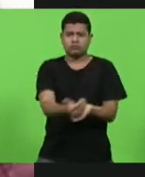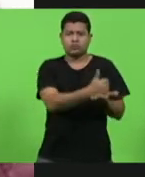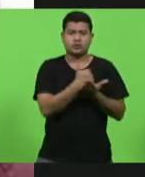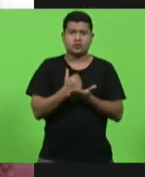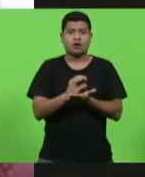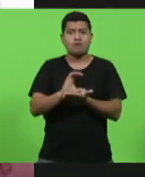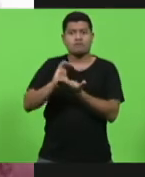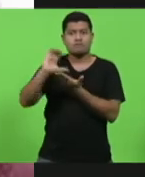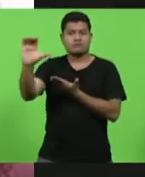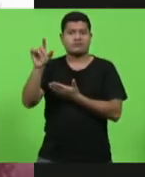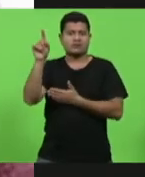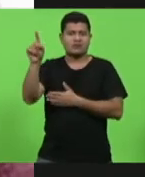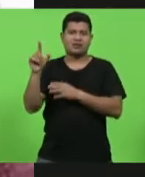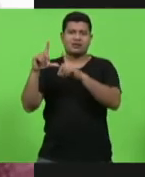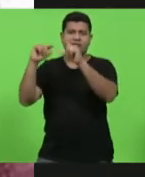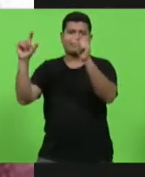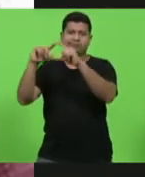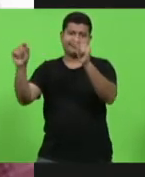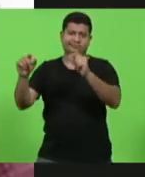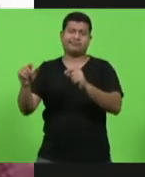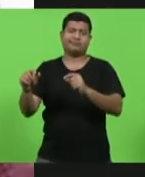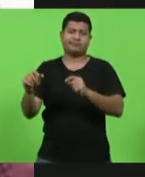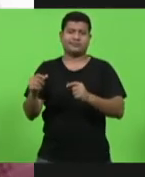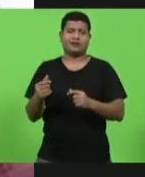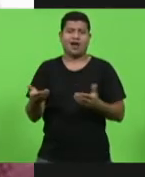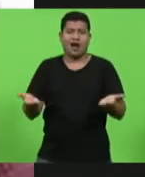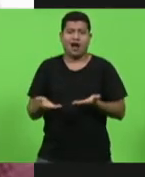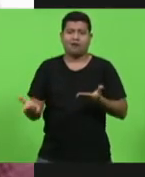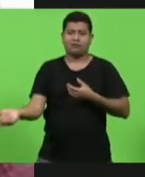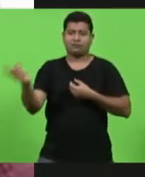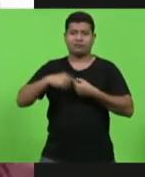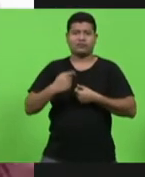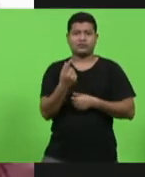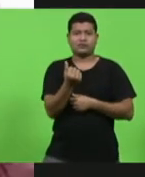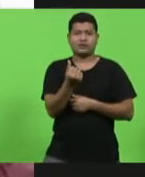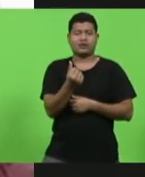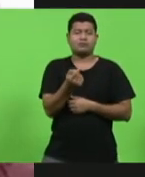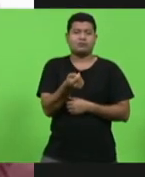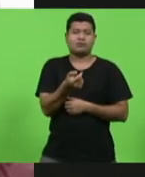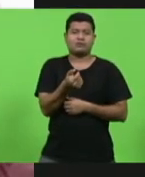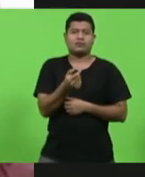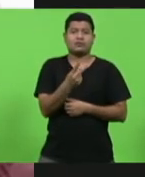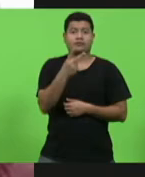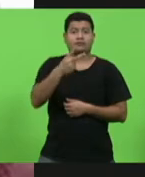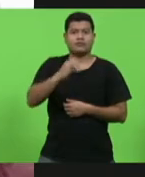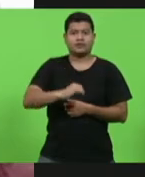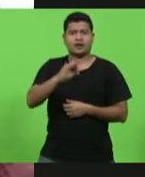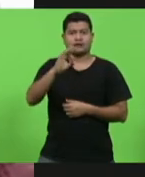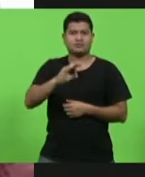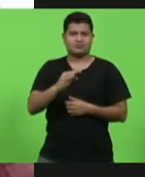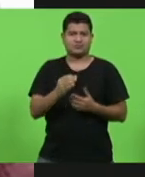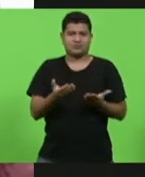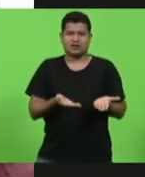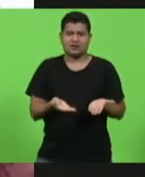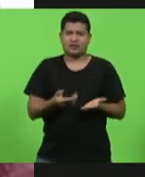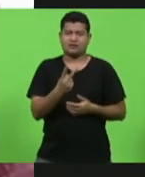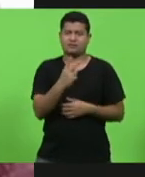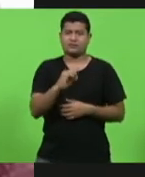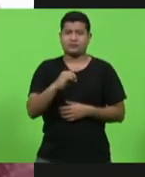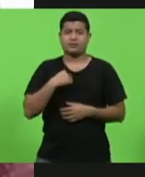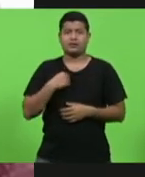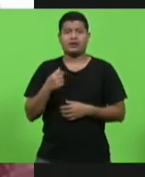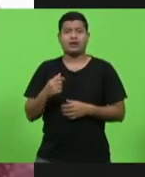Brasília e estamos aí em 20º lugar no retorno. Isso significa 70 bilhões, 70